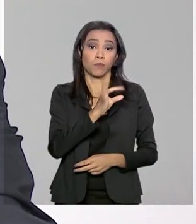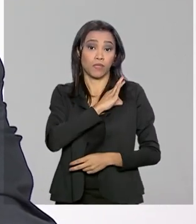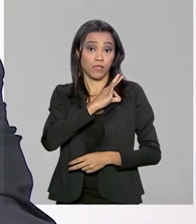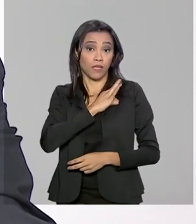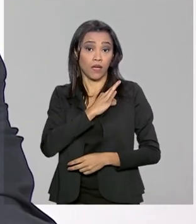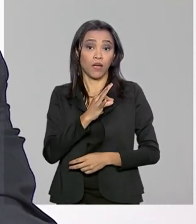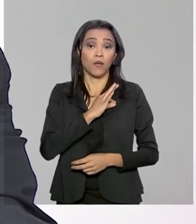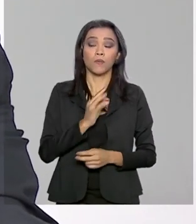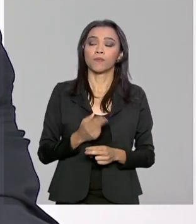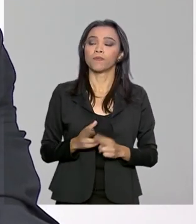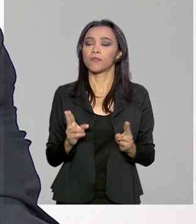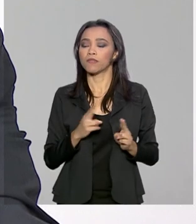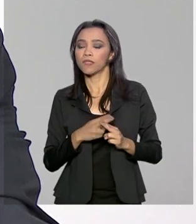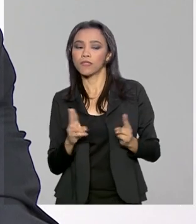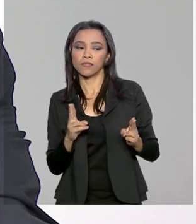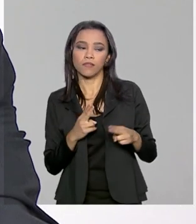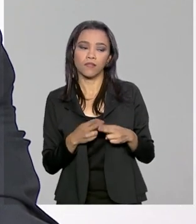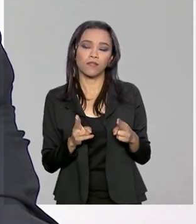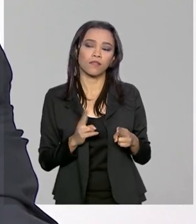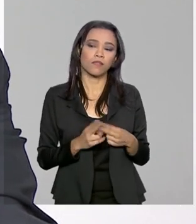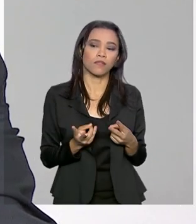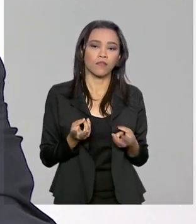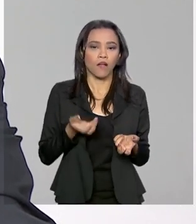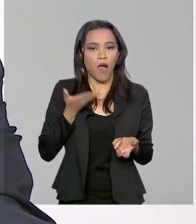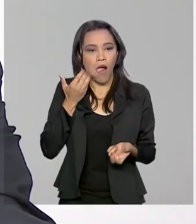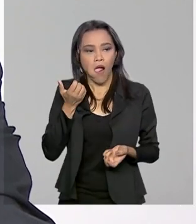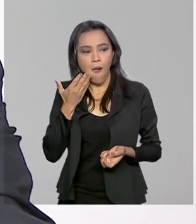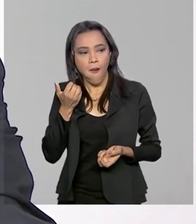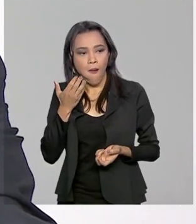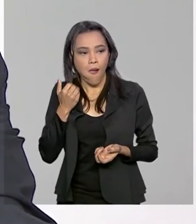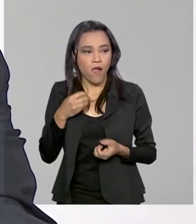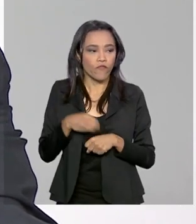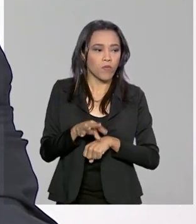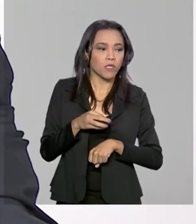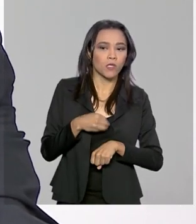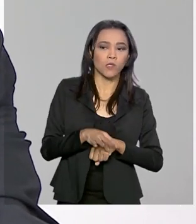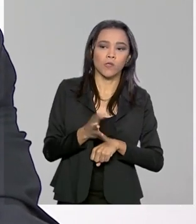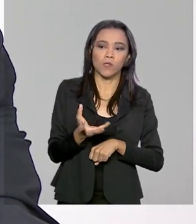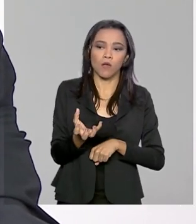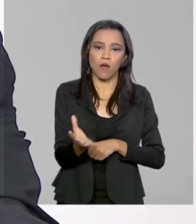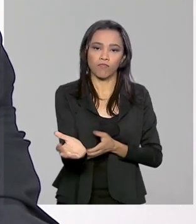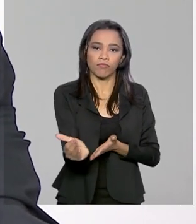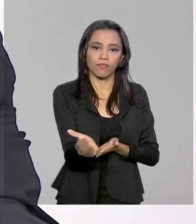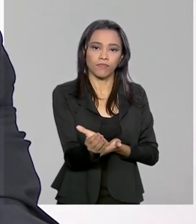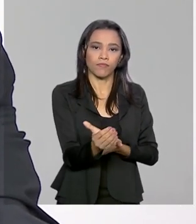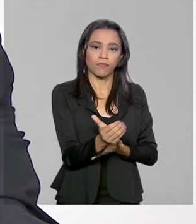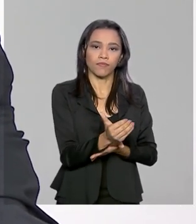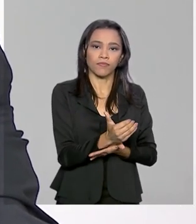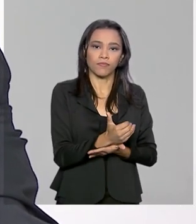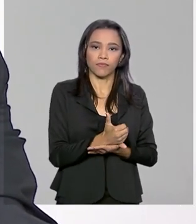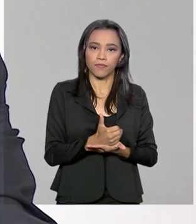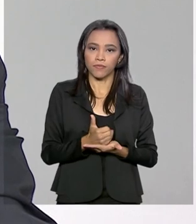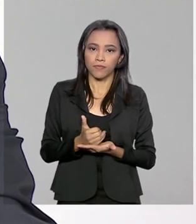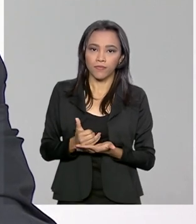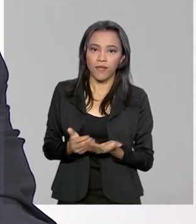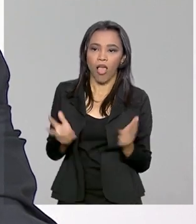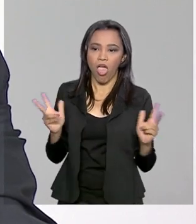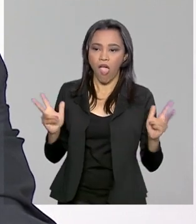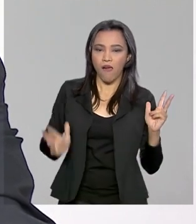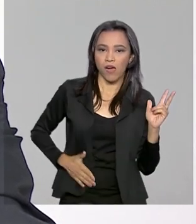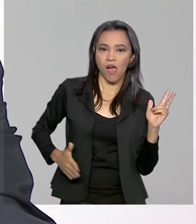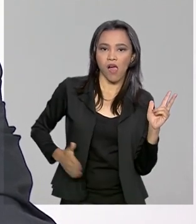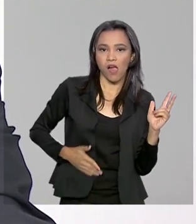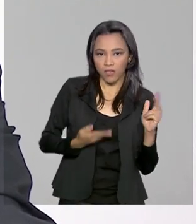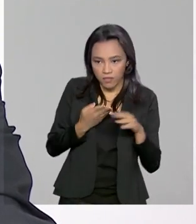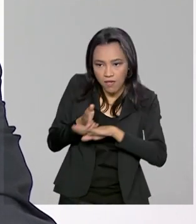agindo através de um disfarce, interagindo com gangues, com quadrilhas,